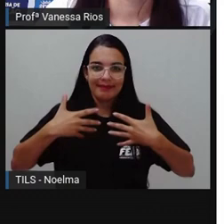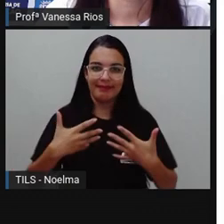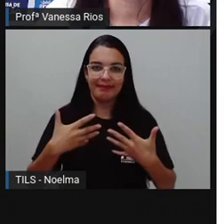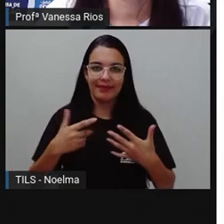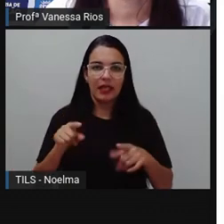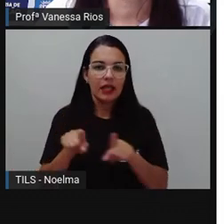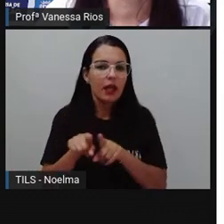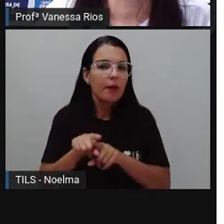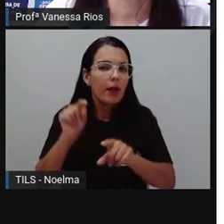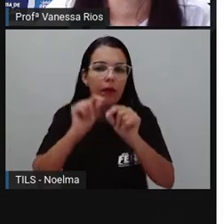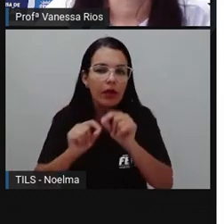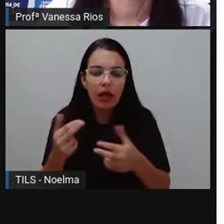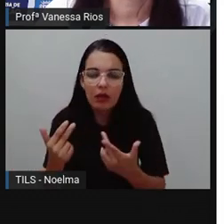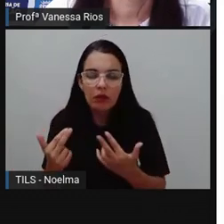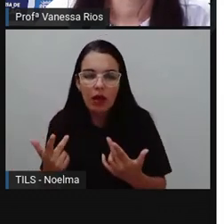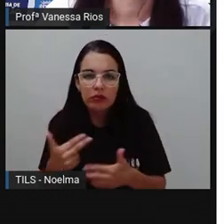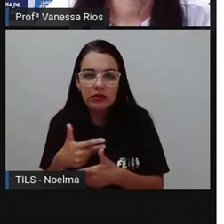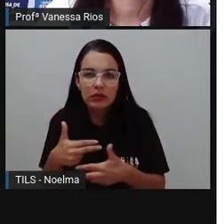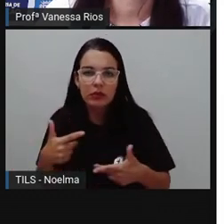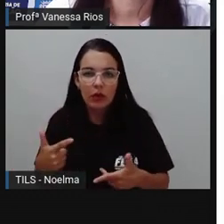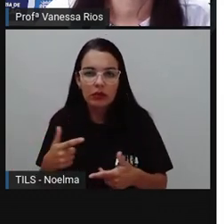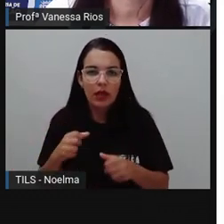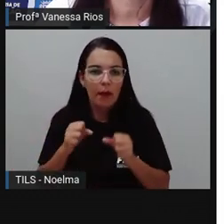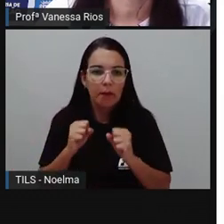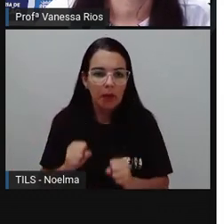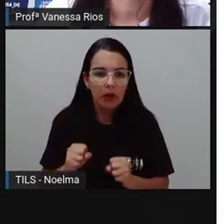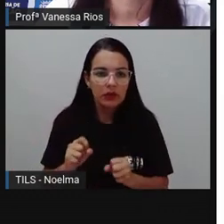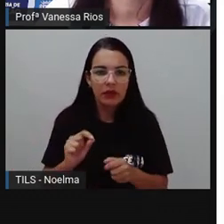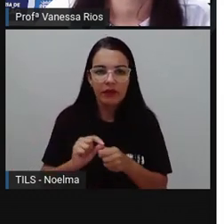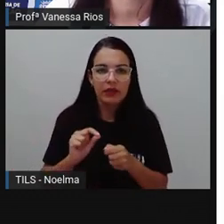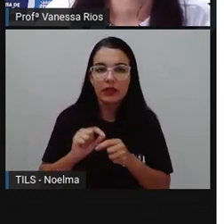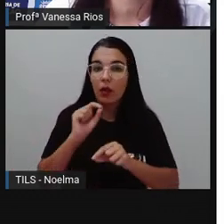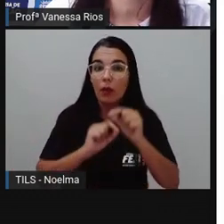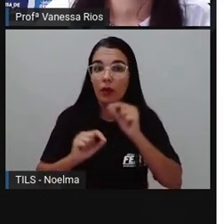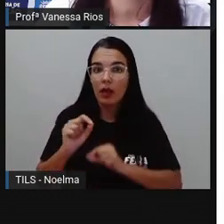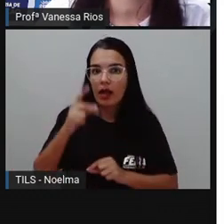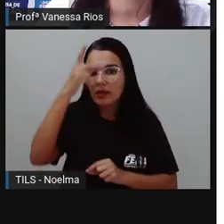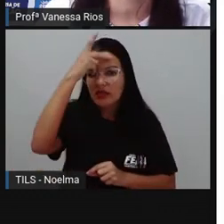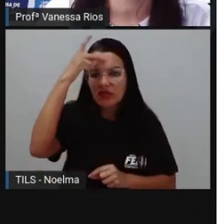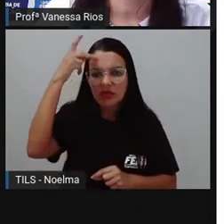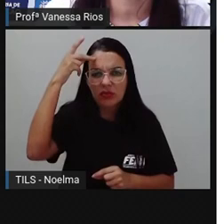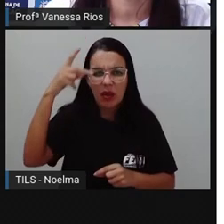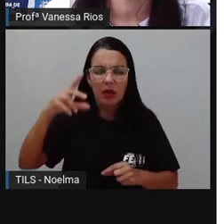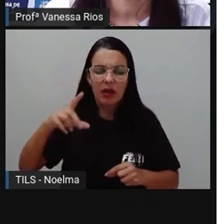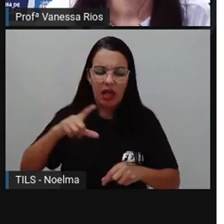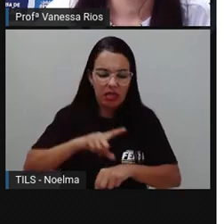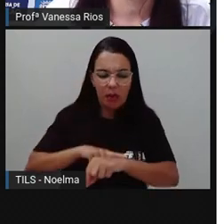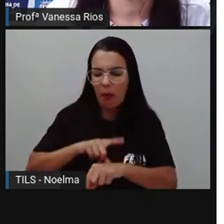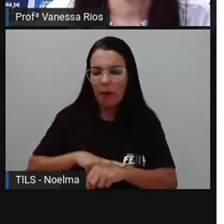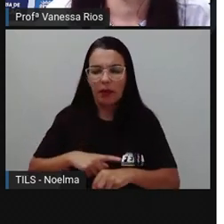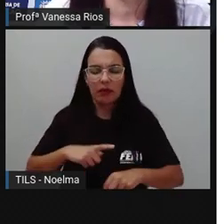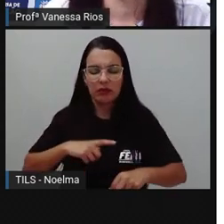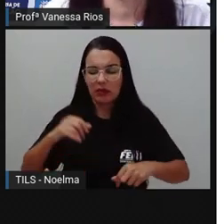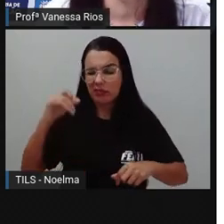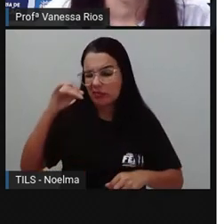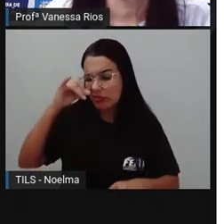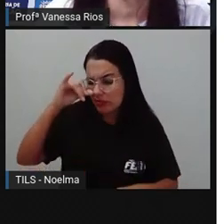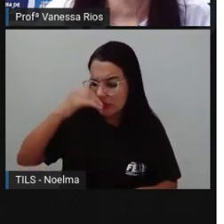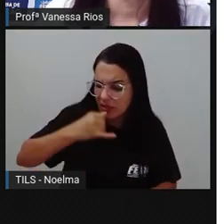Esses mesmos elementos das entrelinhas conseguem fazer com que os terríveis momentos didáticos, sempre